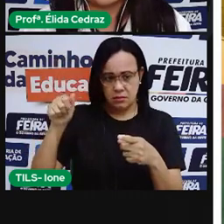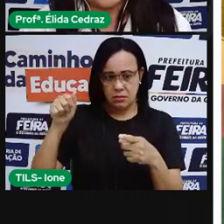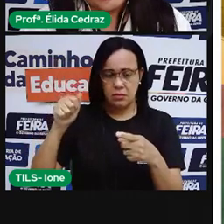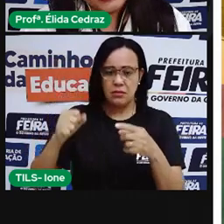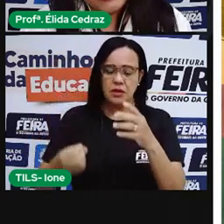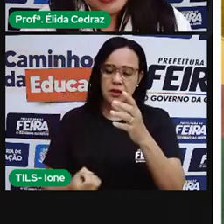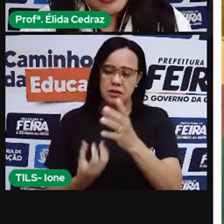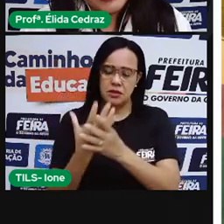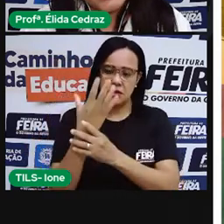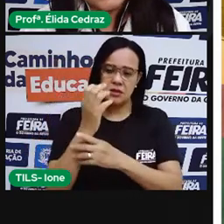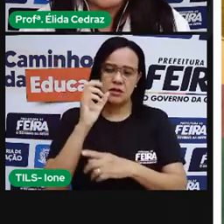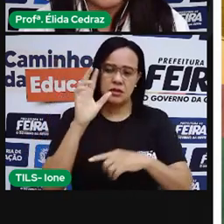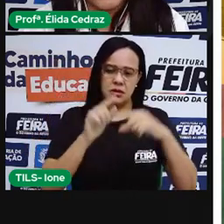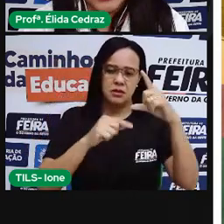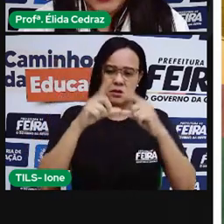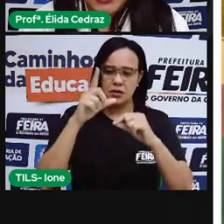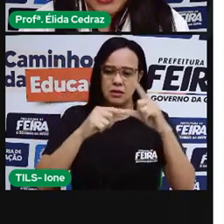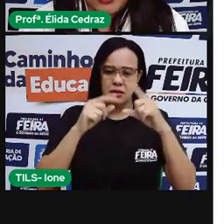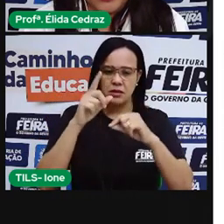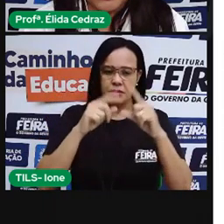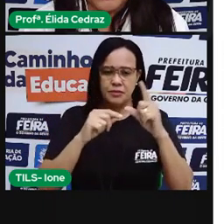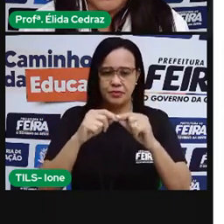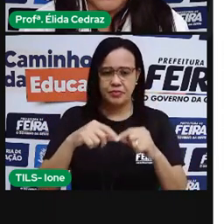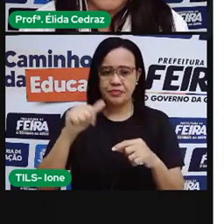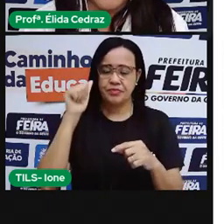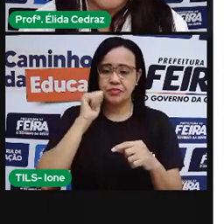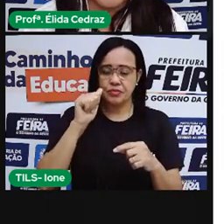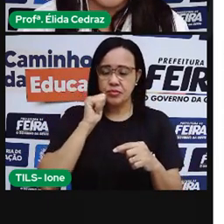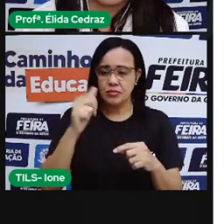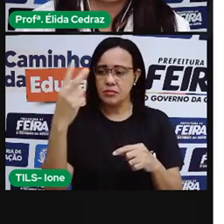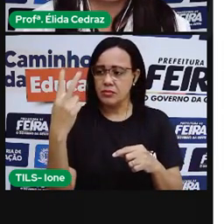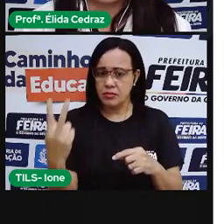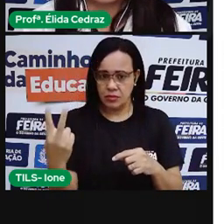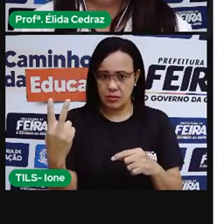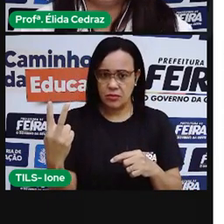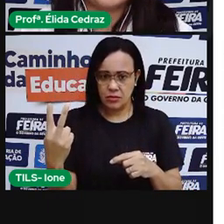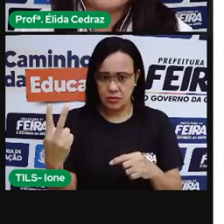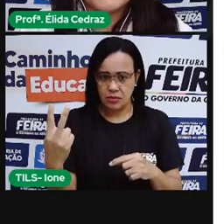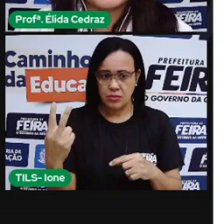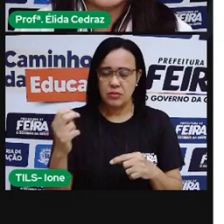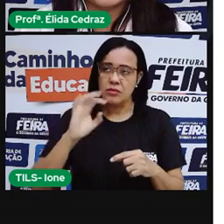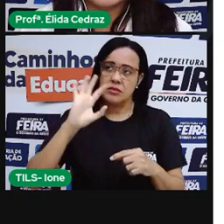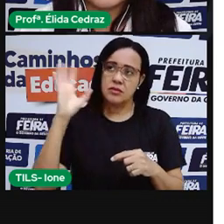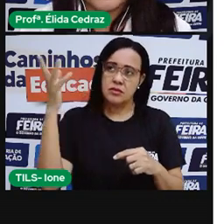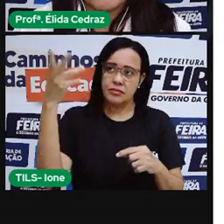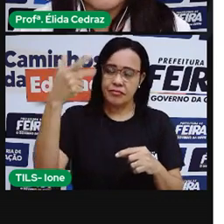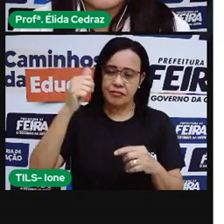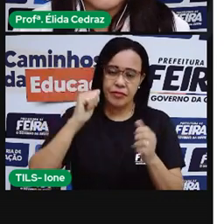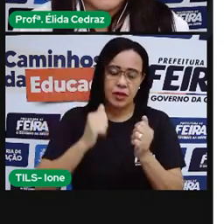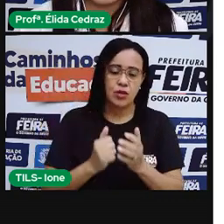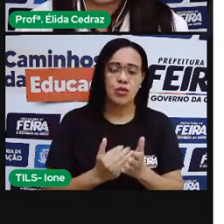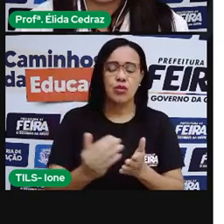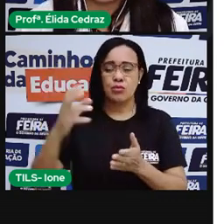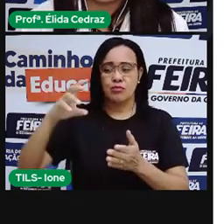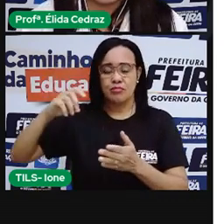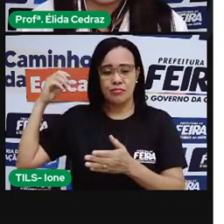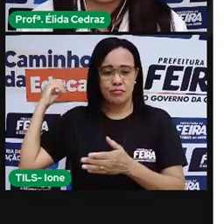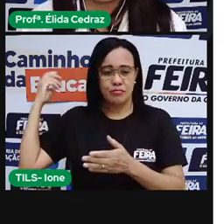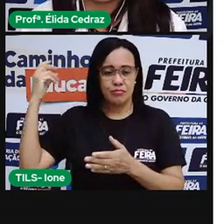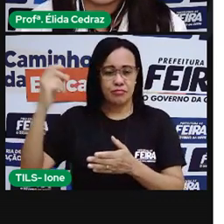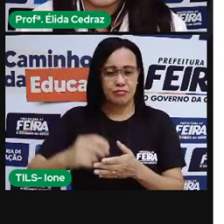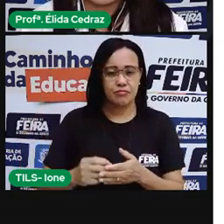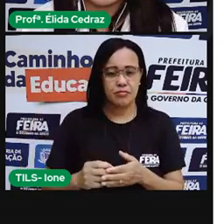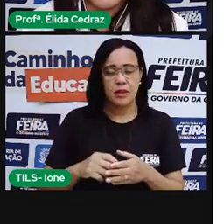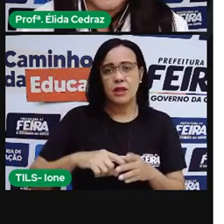As Duas Mulheres e o Céu No começo dos tempos, a distância